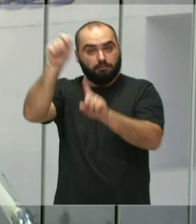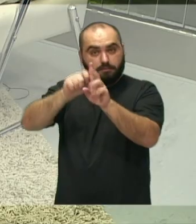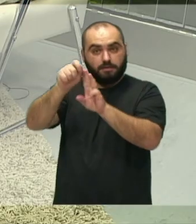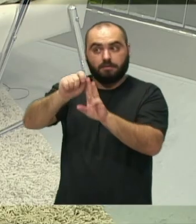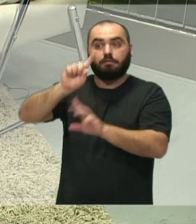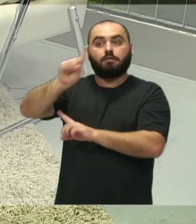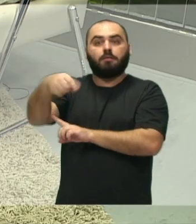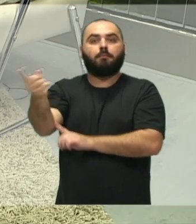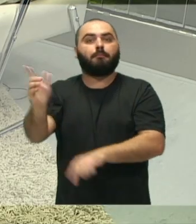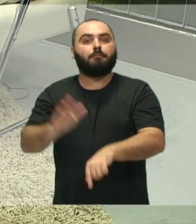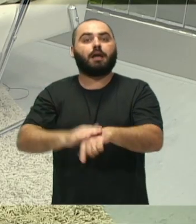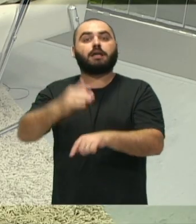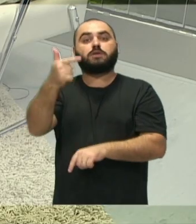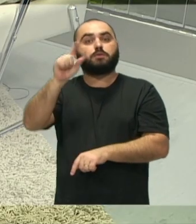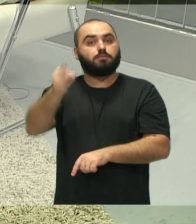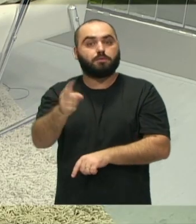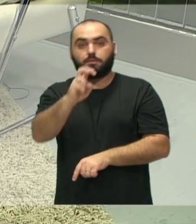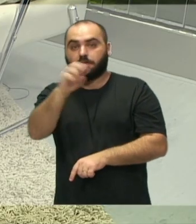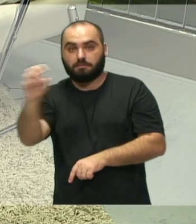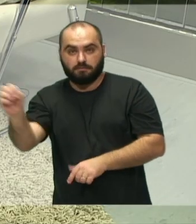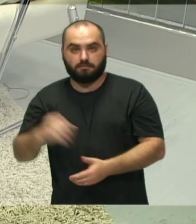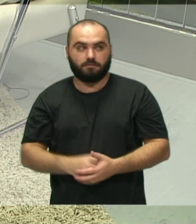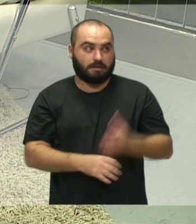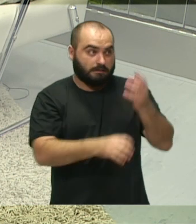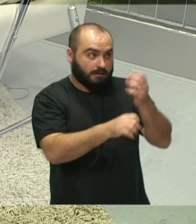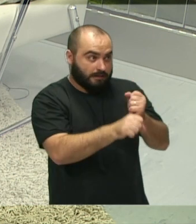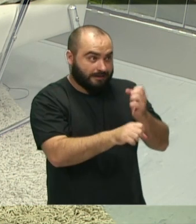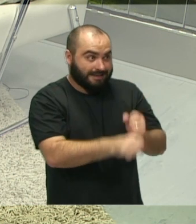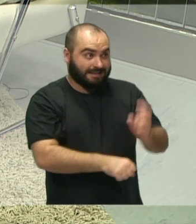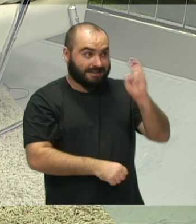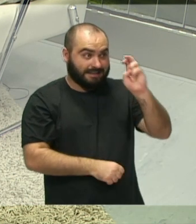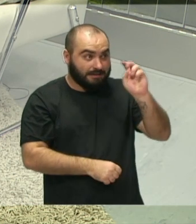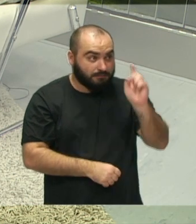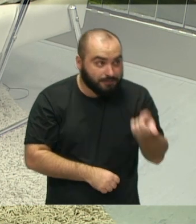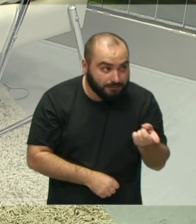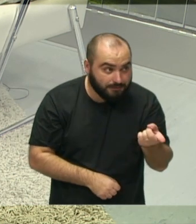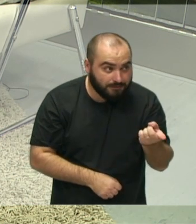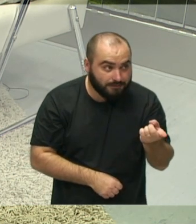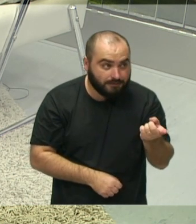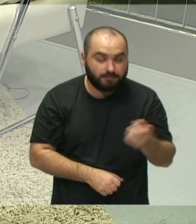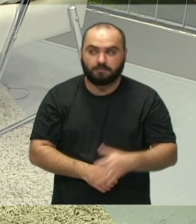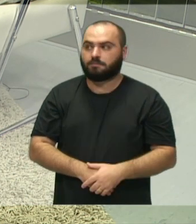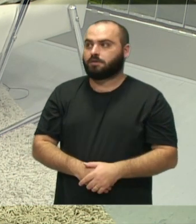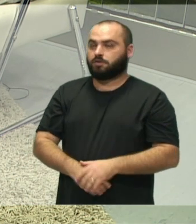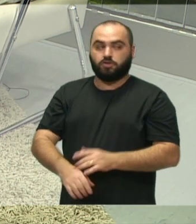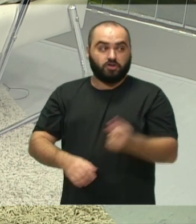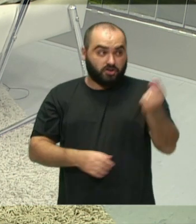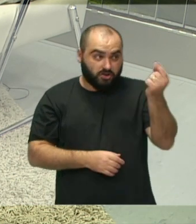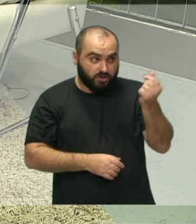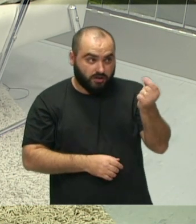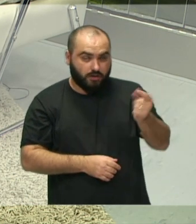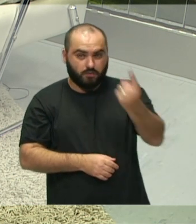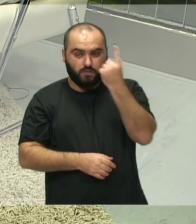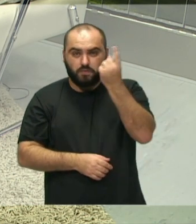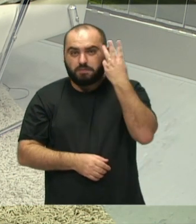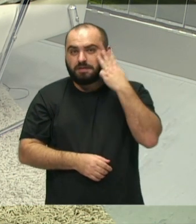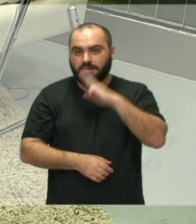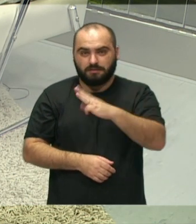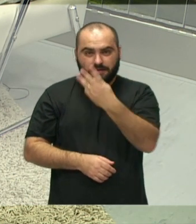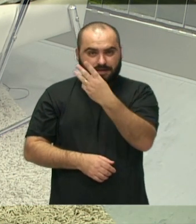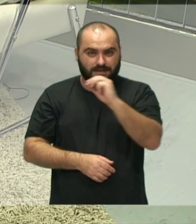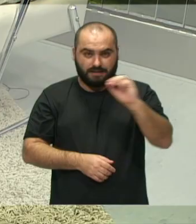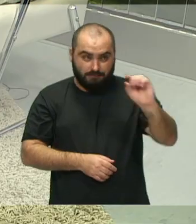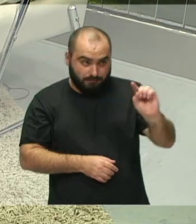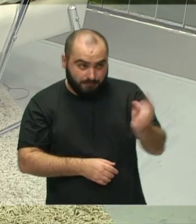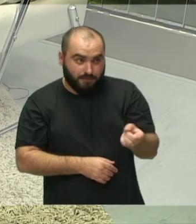.500 animais. 5.000 animais castrados? 5.000 animais. Com um recurso de 1.300.000 reais exatamente